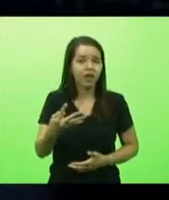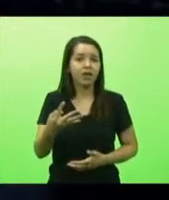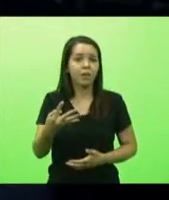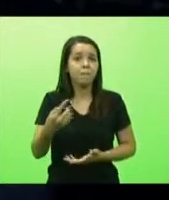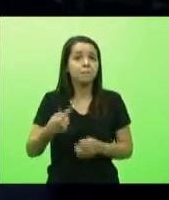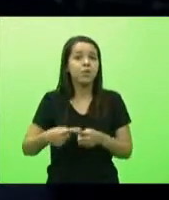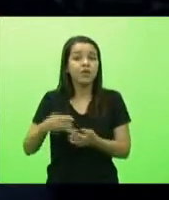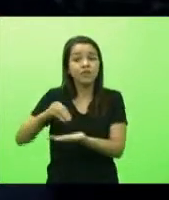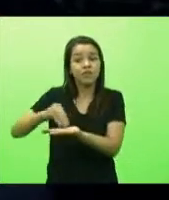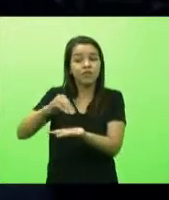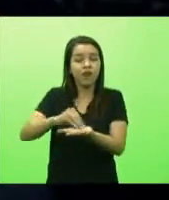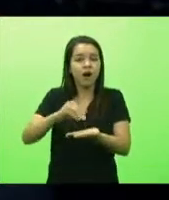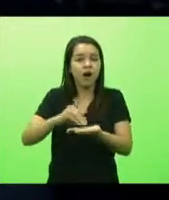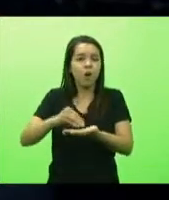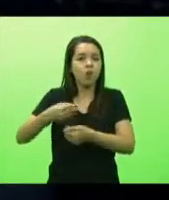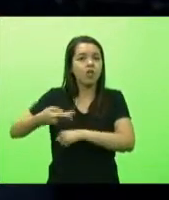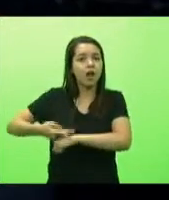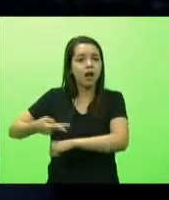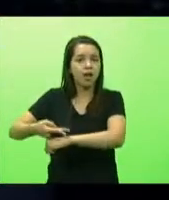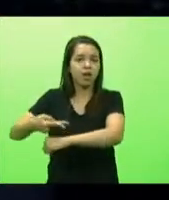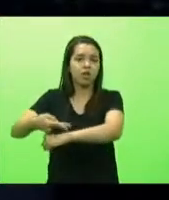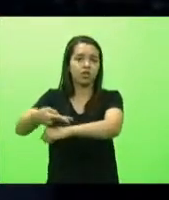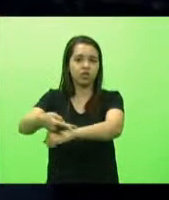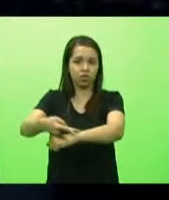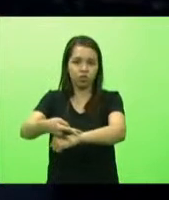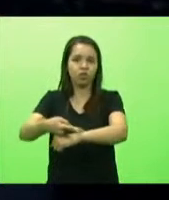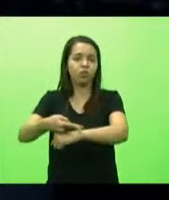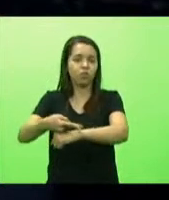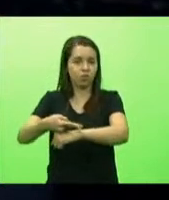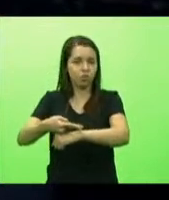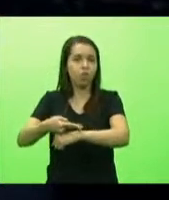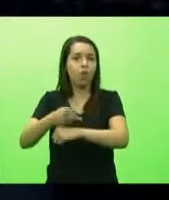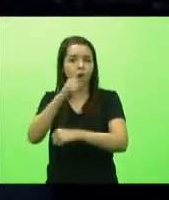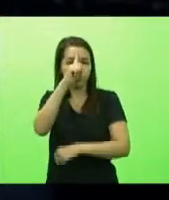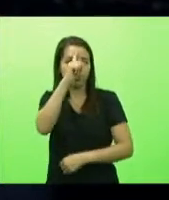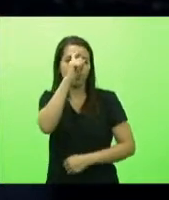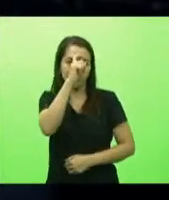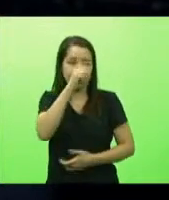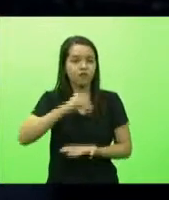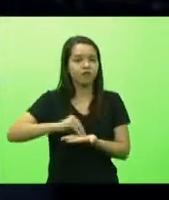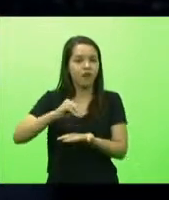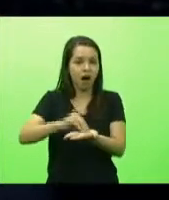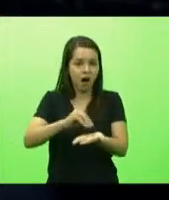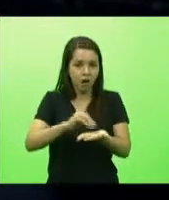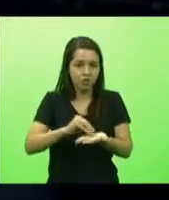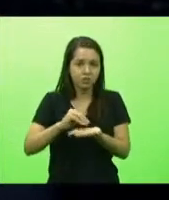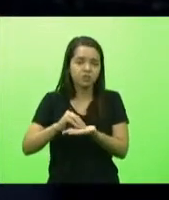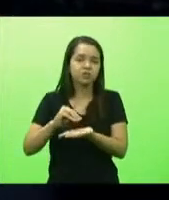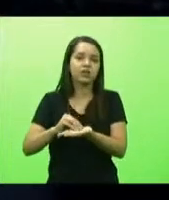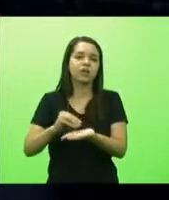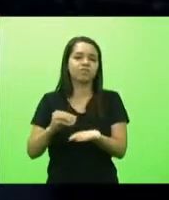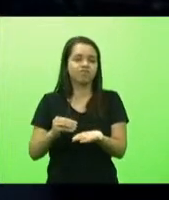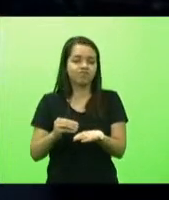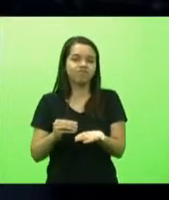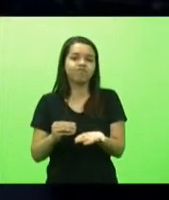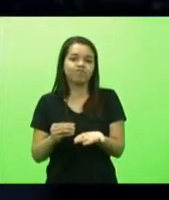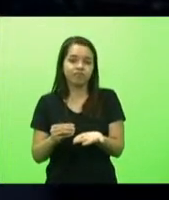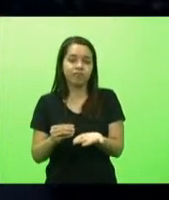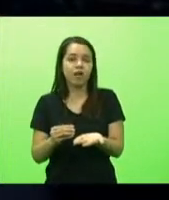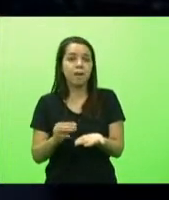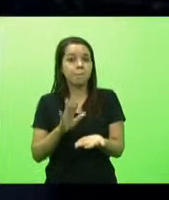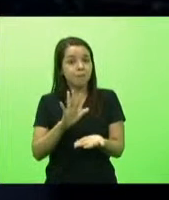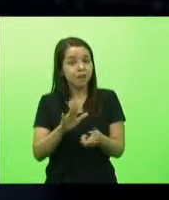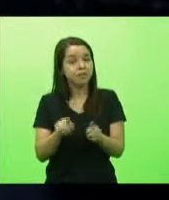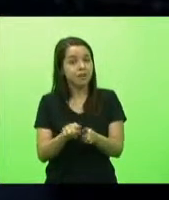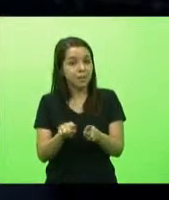leitos que isso no meu entendimento é consequência mas também na responsabilização